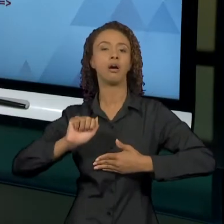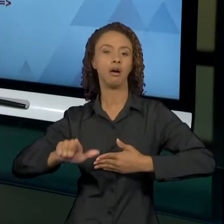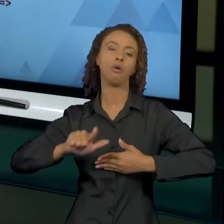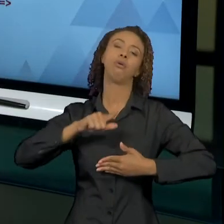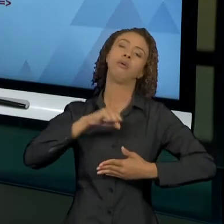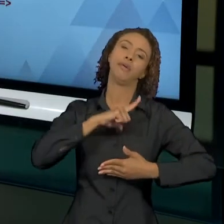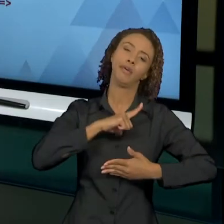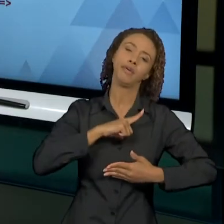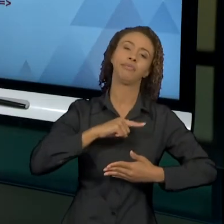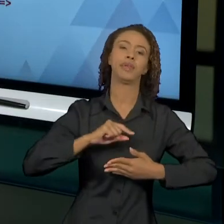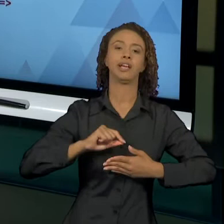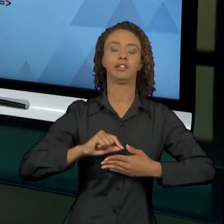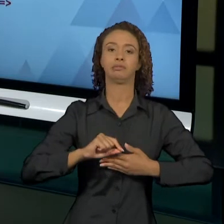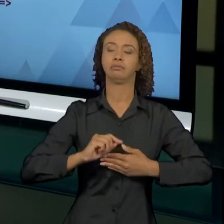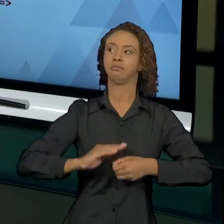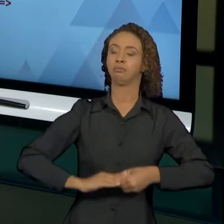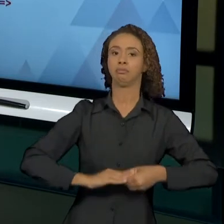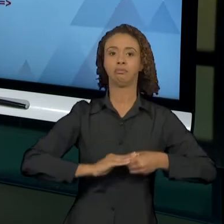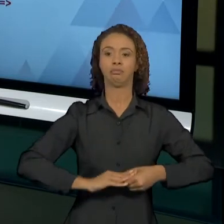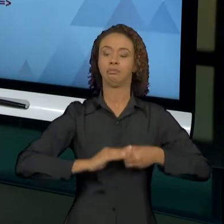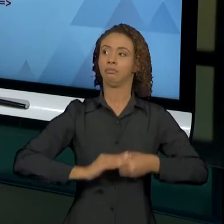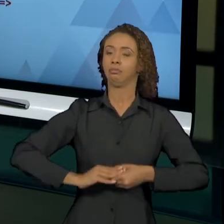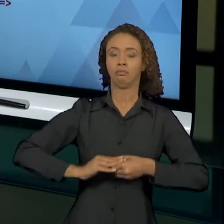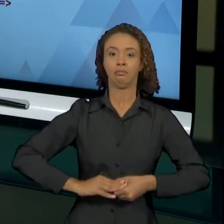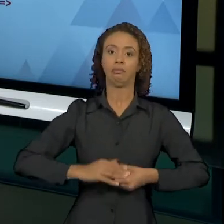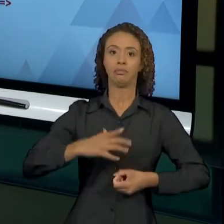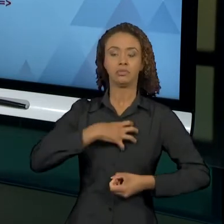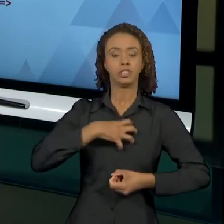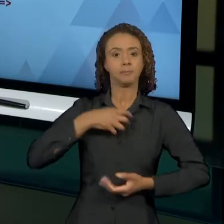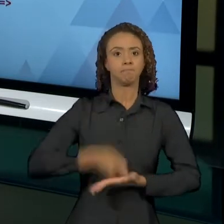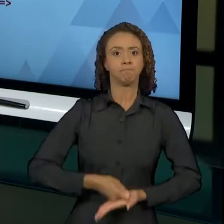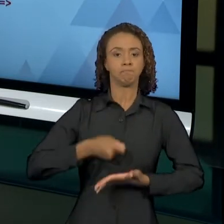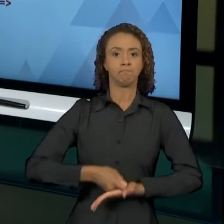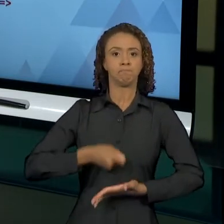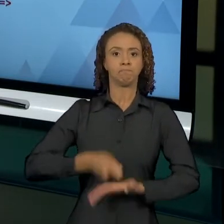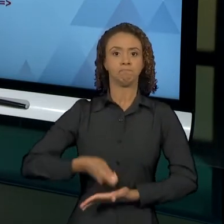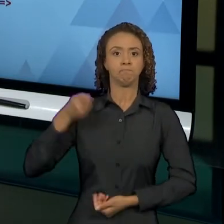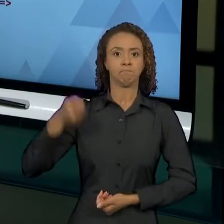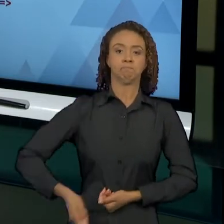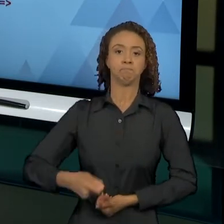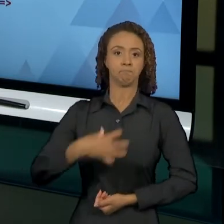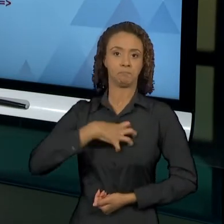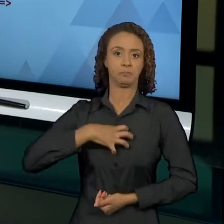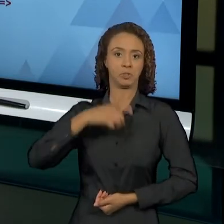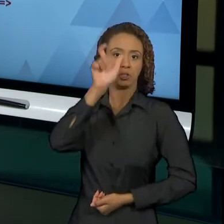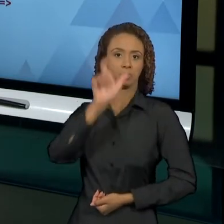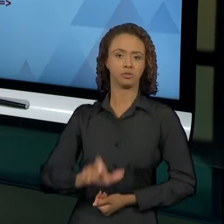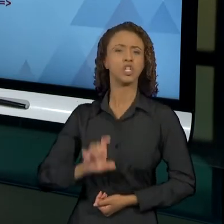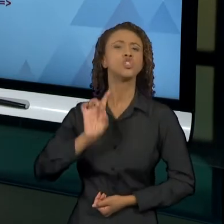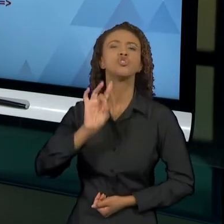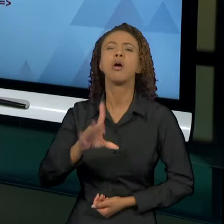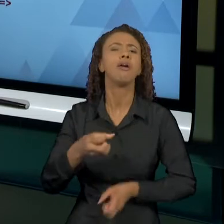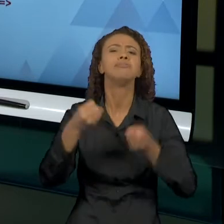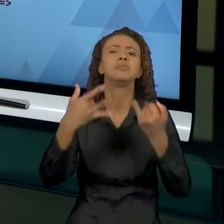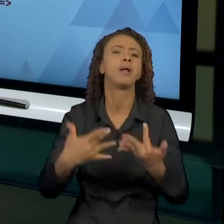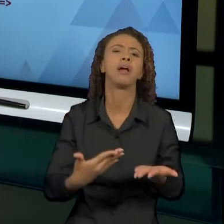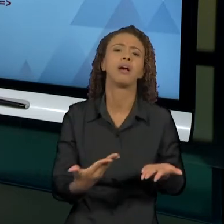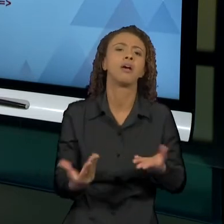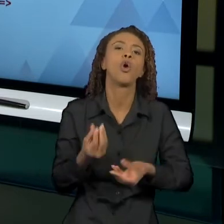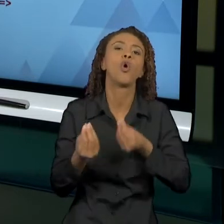o objetivo não é um estudo aprofundado dessas fases, mas apenas destacar para vocês a